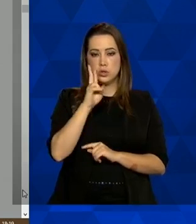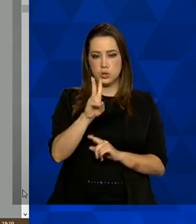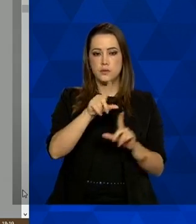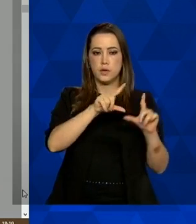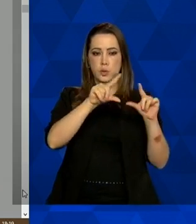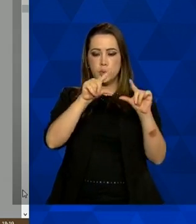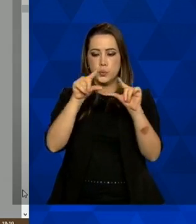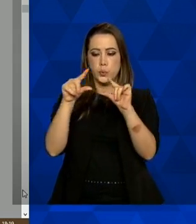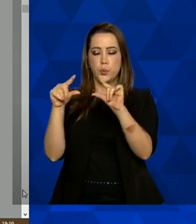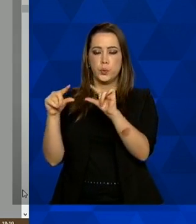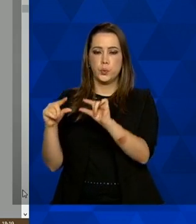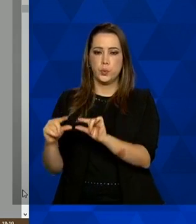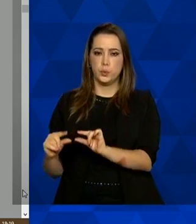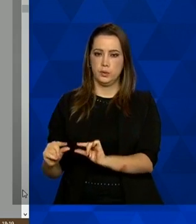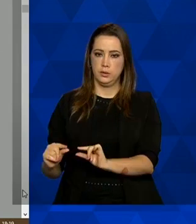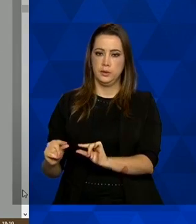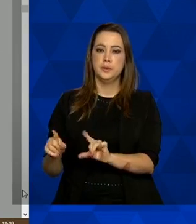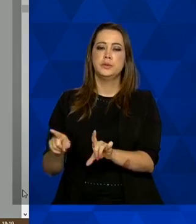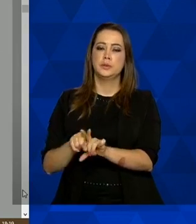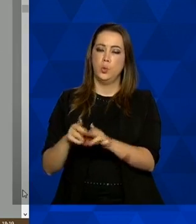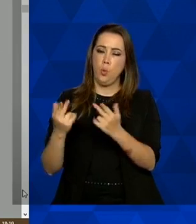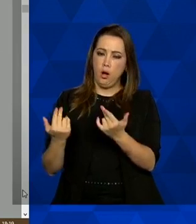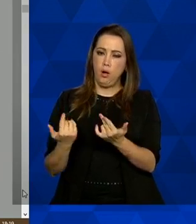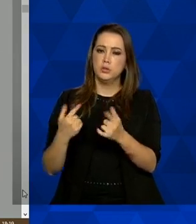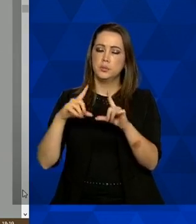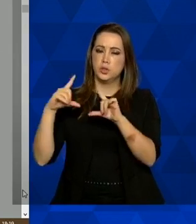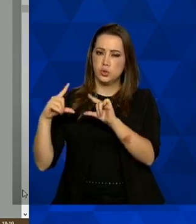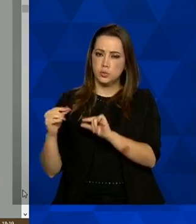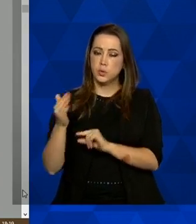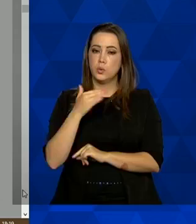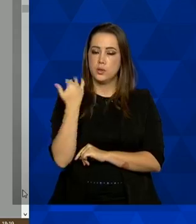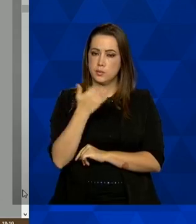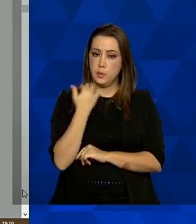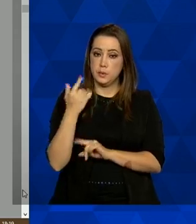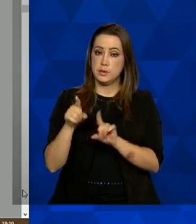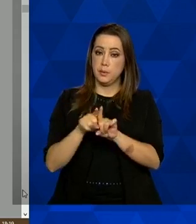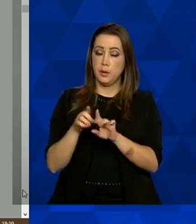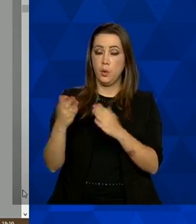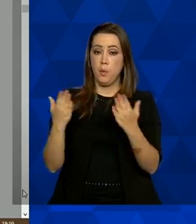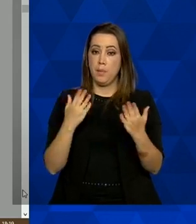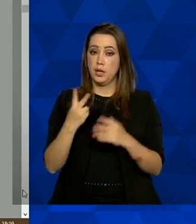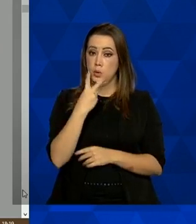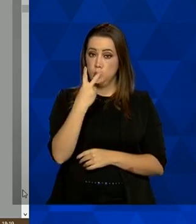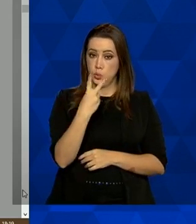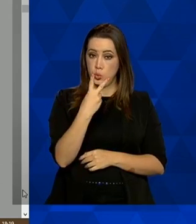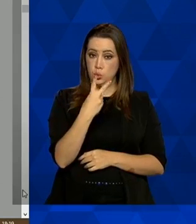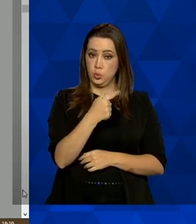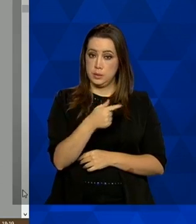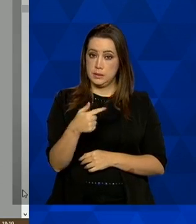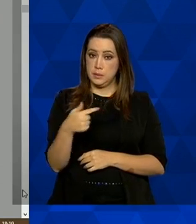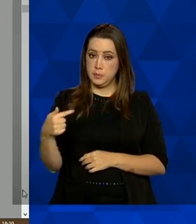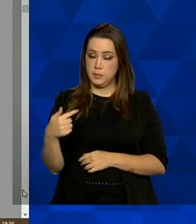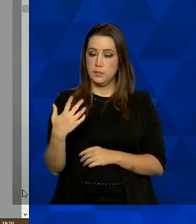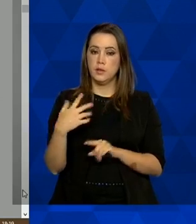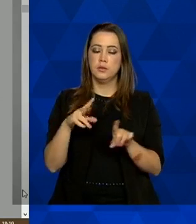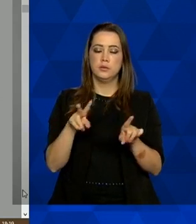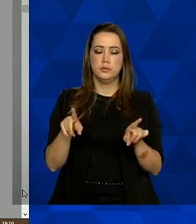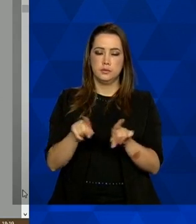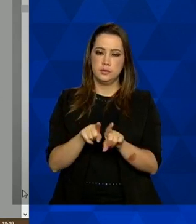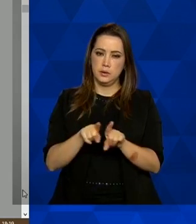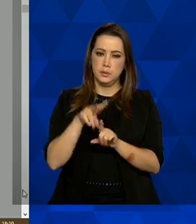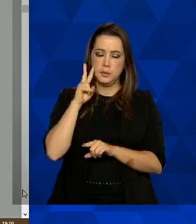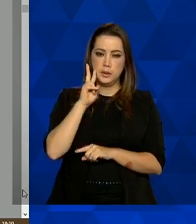mesma forma, uma tendência na redução do número de óbitos comparado às duas semanas. E, mesma coisa, observada na região